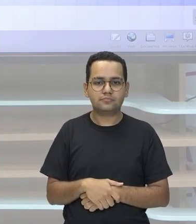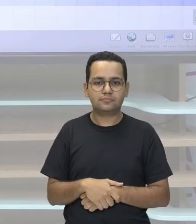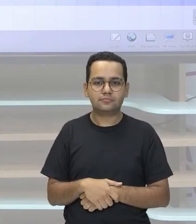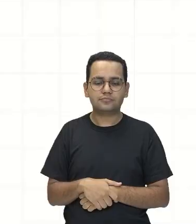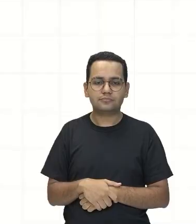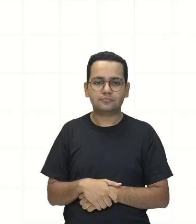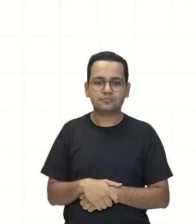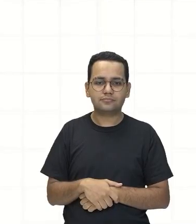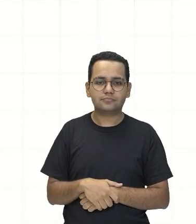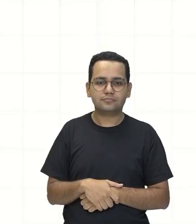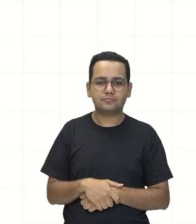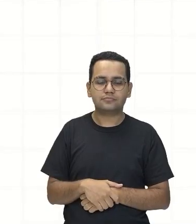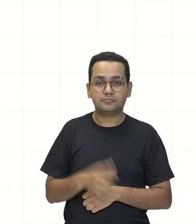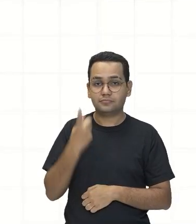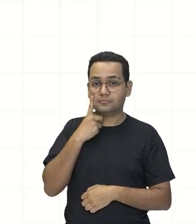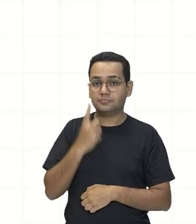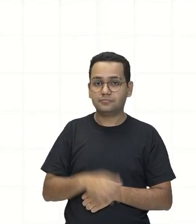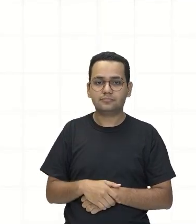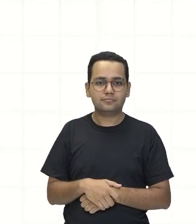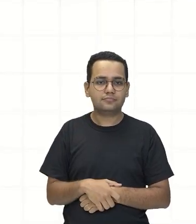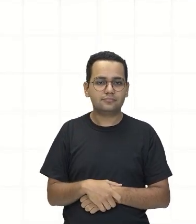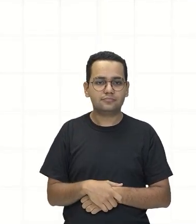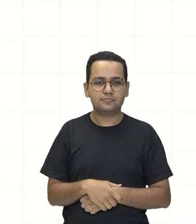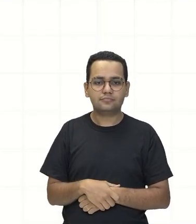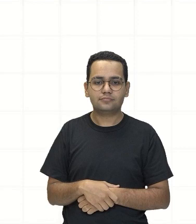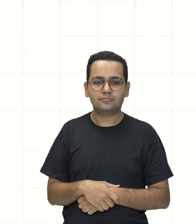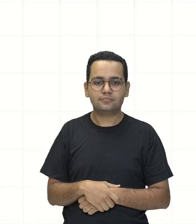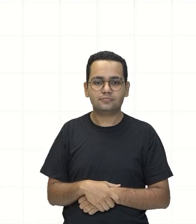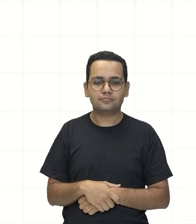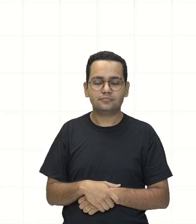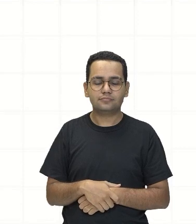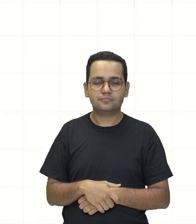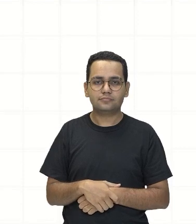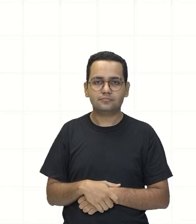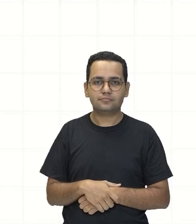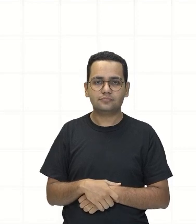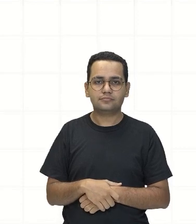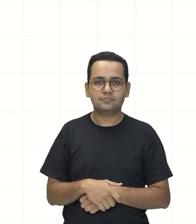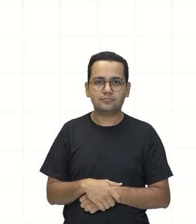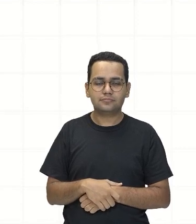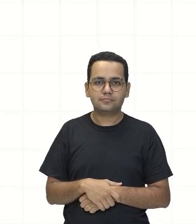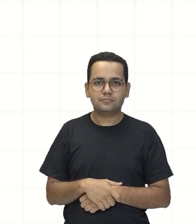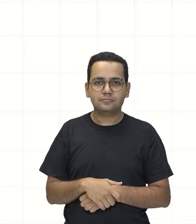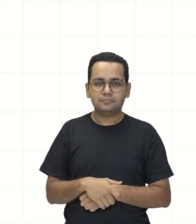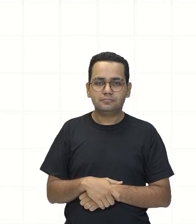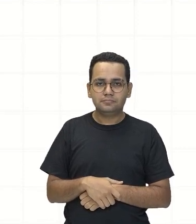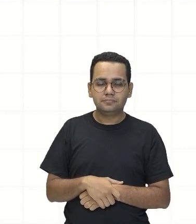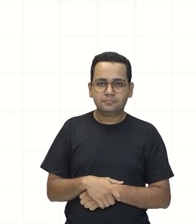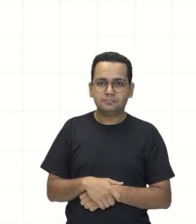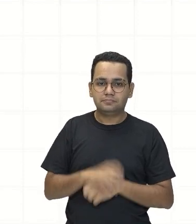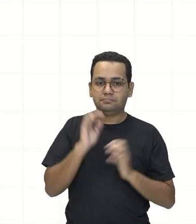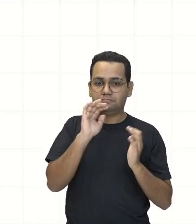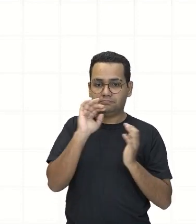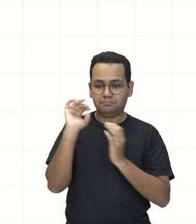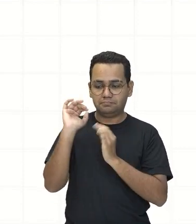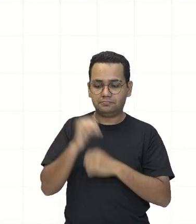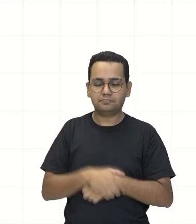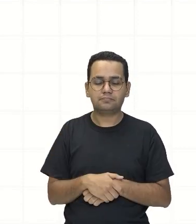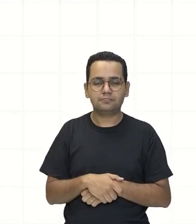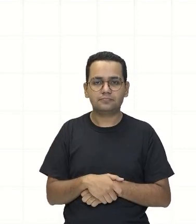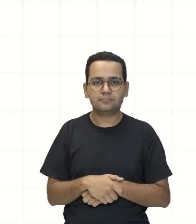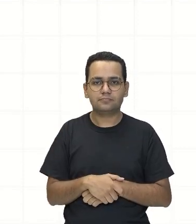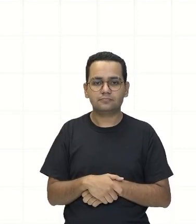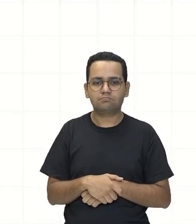10 Me segue Olha só Então agora Olha lá O que que acontece Para transformar em notação